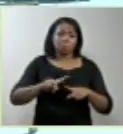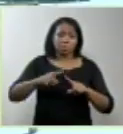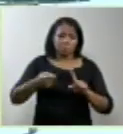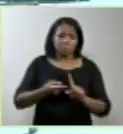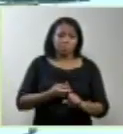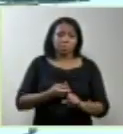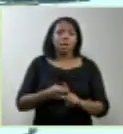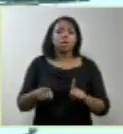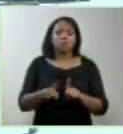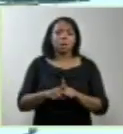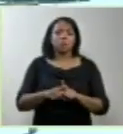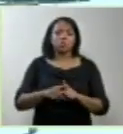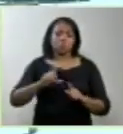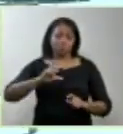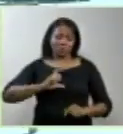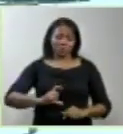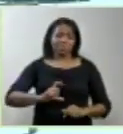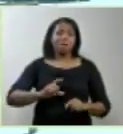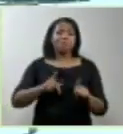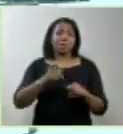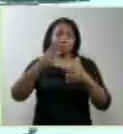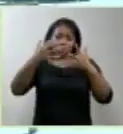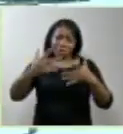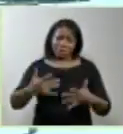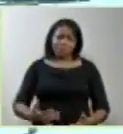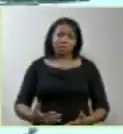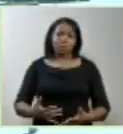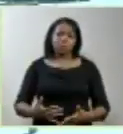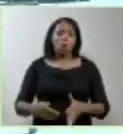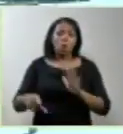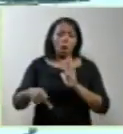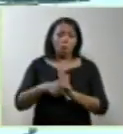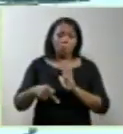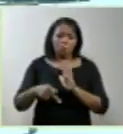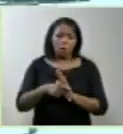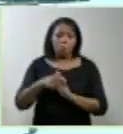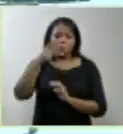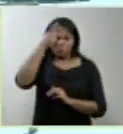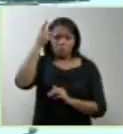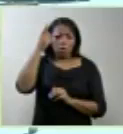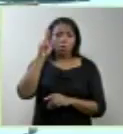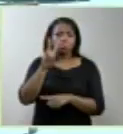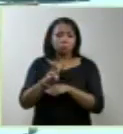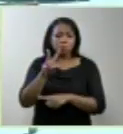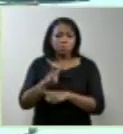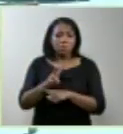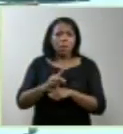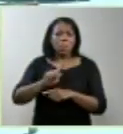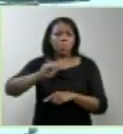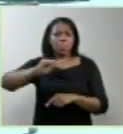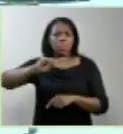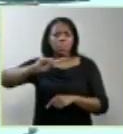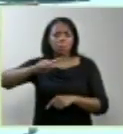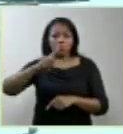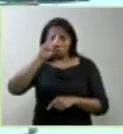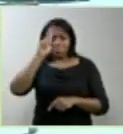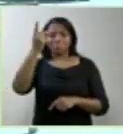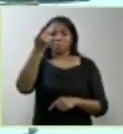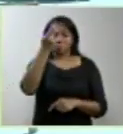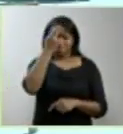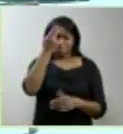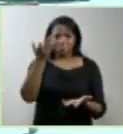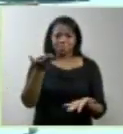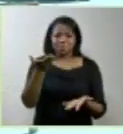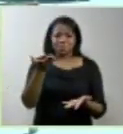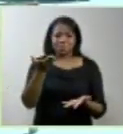anencefalia. Ou seja, o próprio pessoal que defende a DPF acaba se traindo e dizendo que é